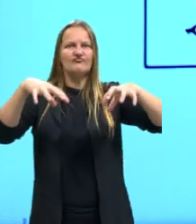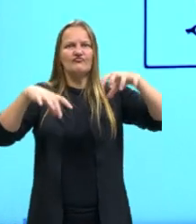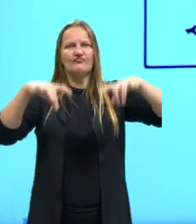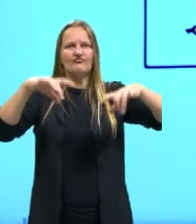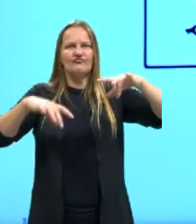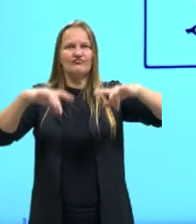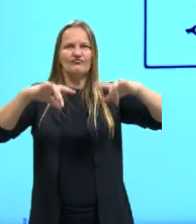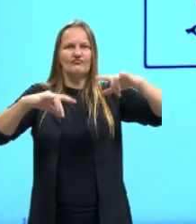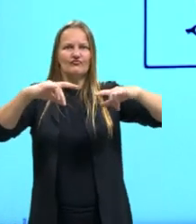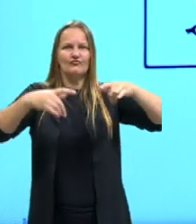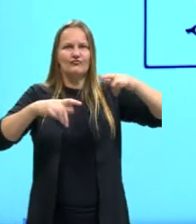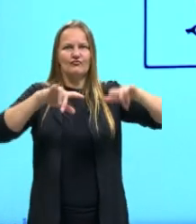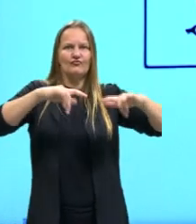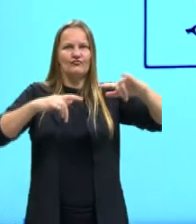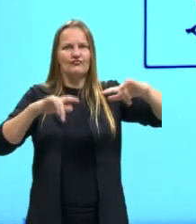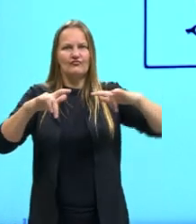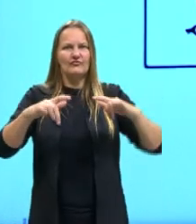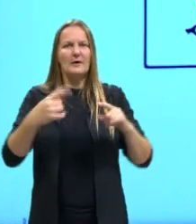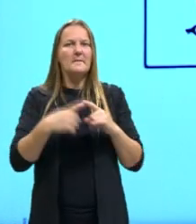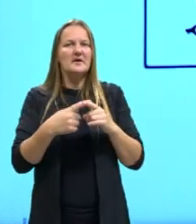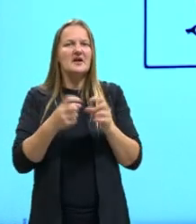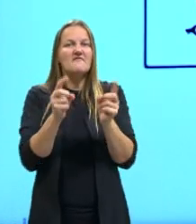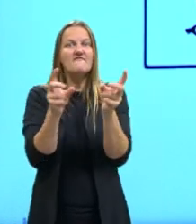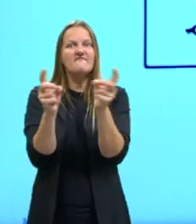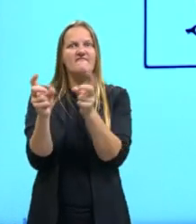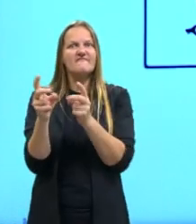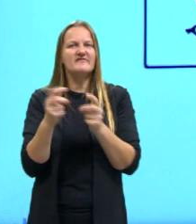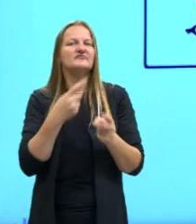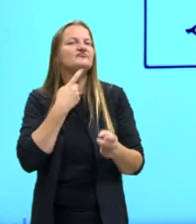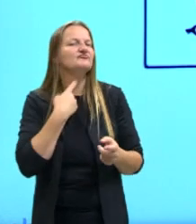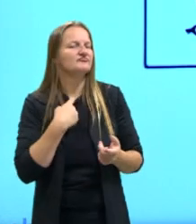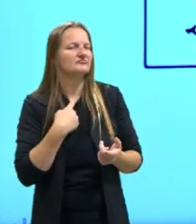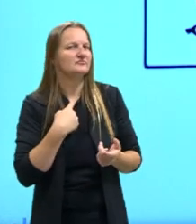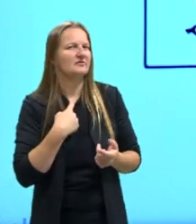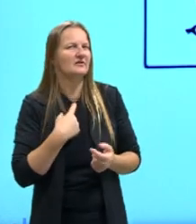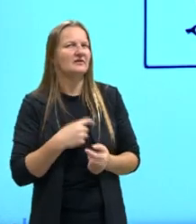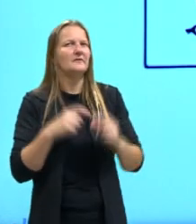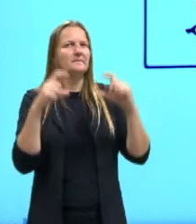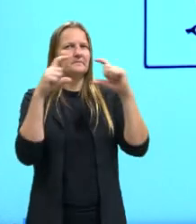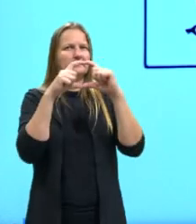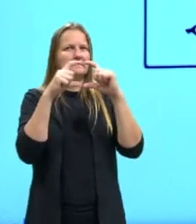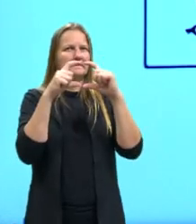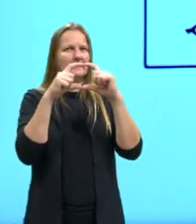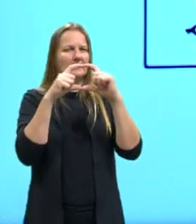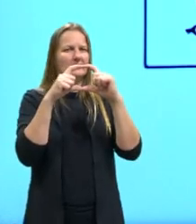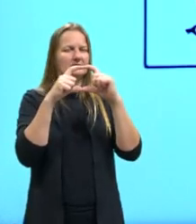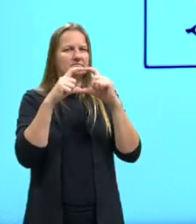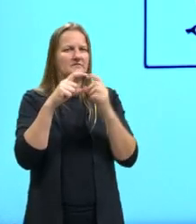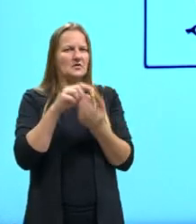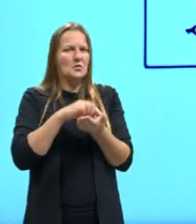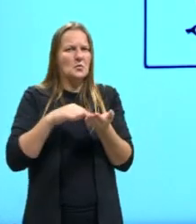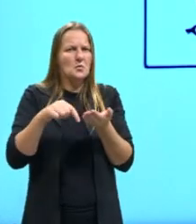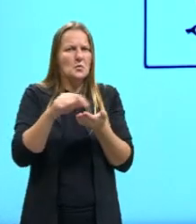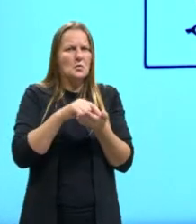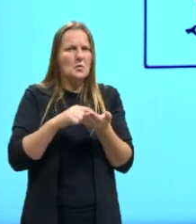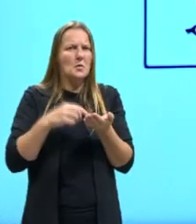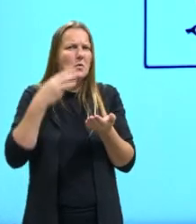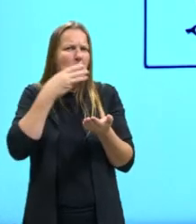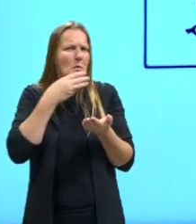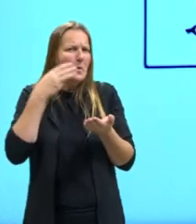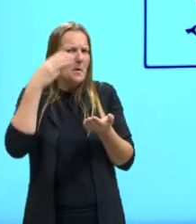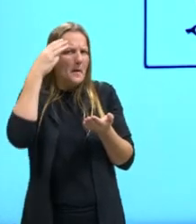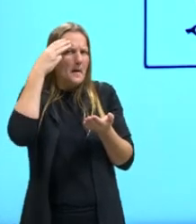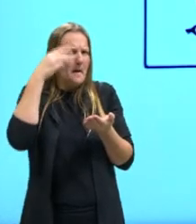desejos humanos para fins comerciais essa tigela de tapioca morna representa meu